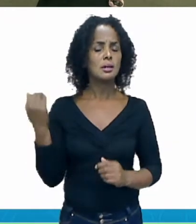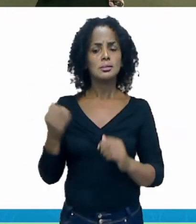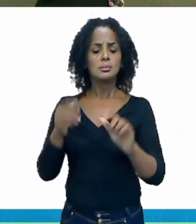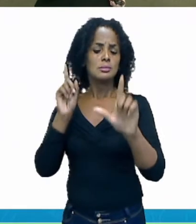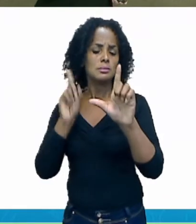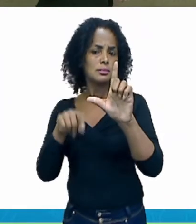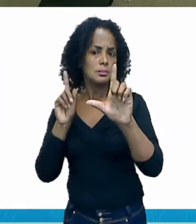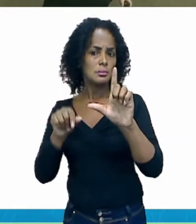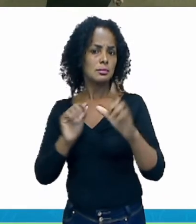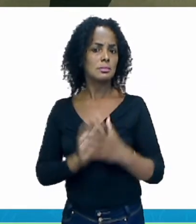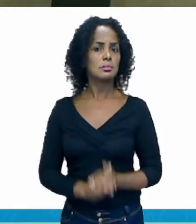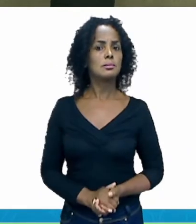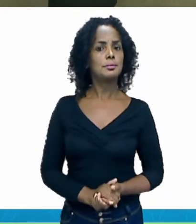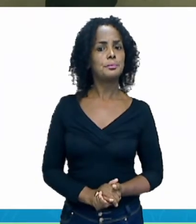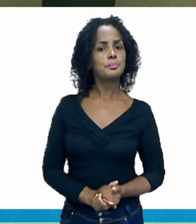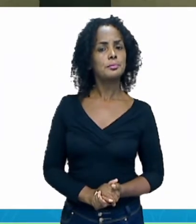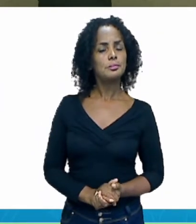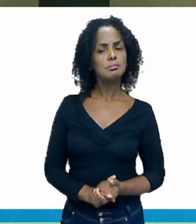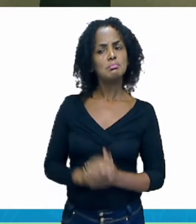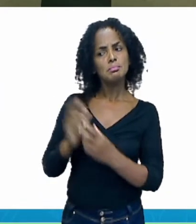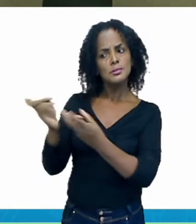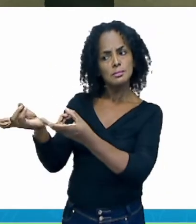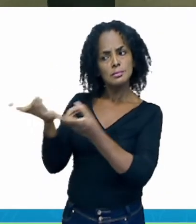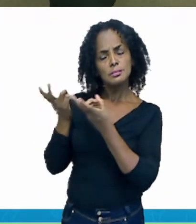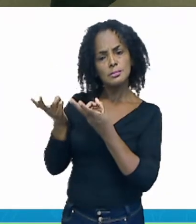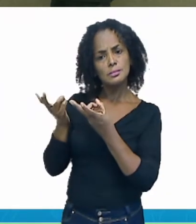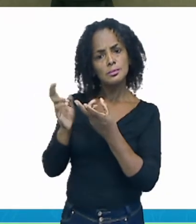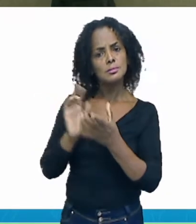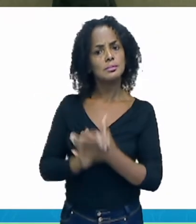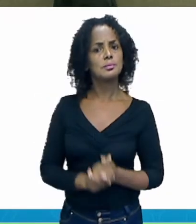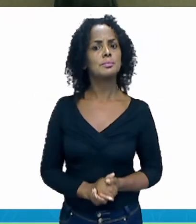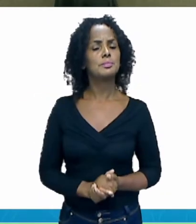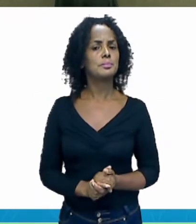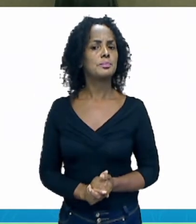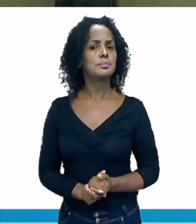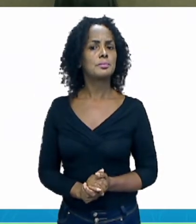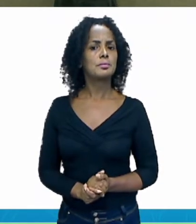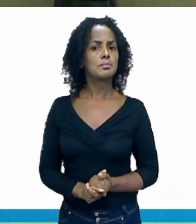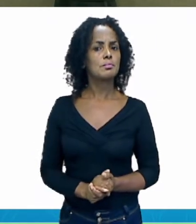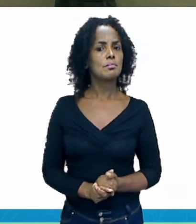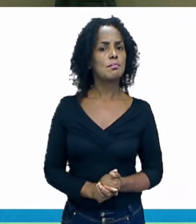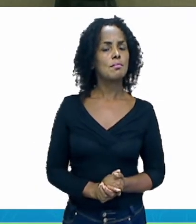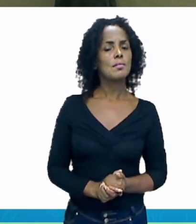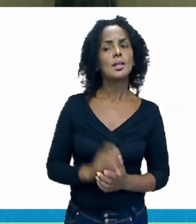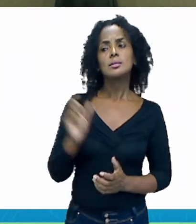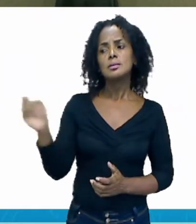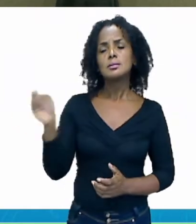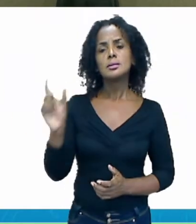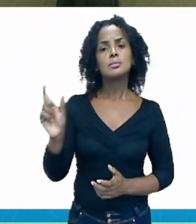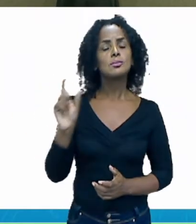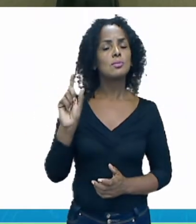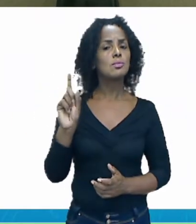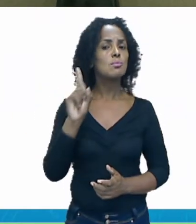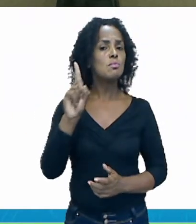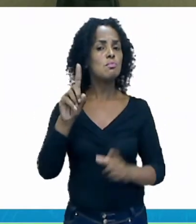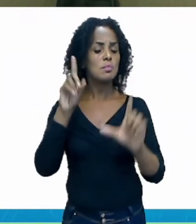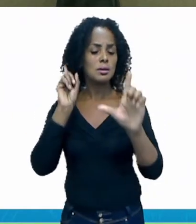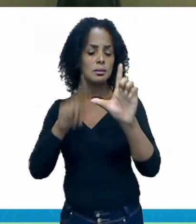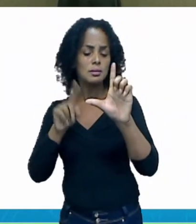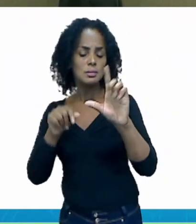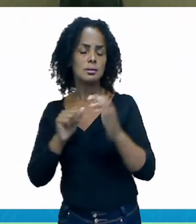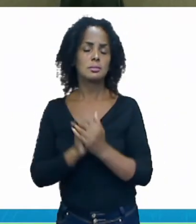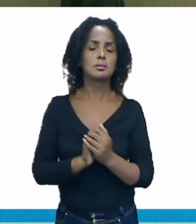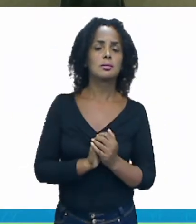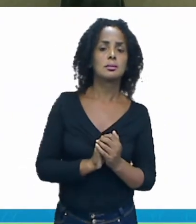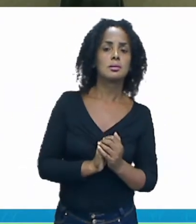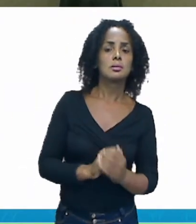voltar lá para ver? Preste atenção que eu tenho sílaba com uma letra, com duas,